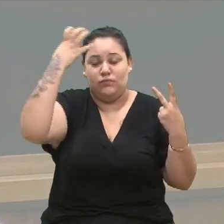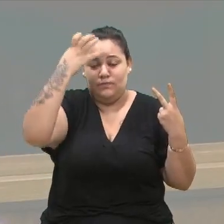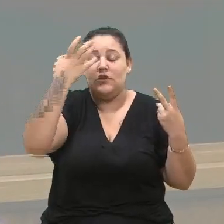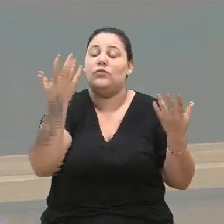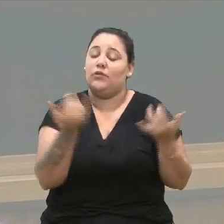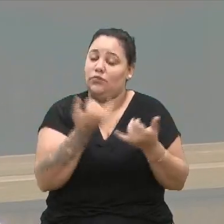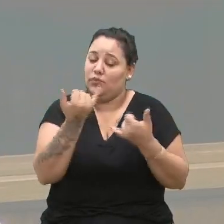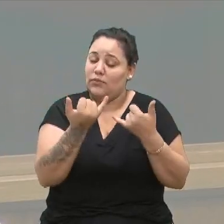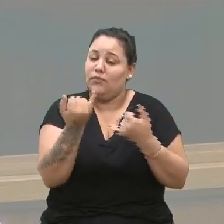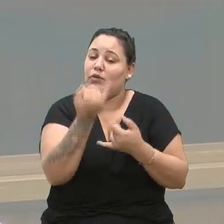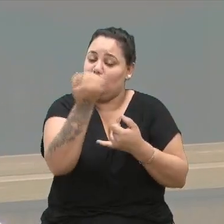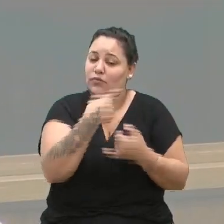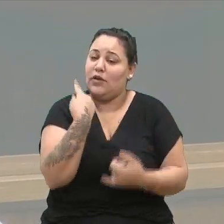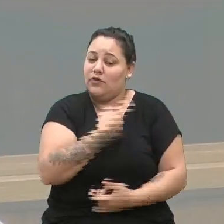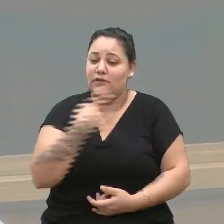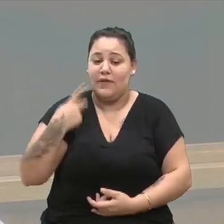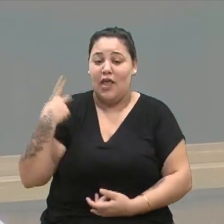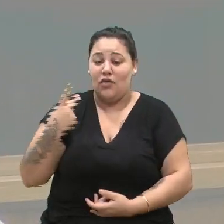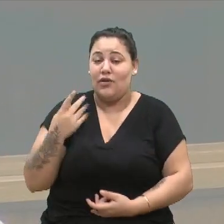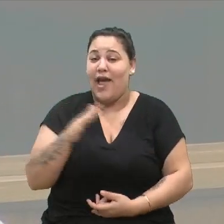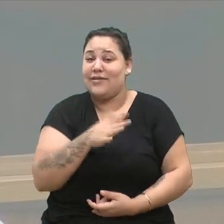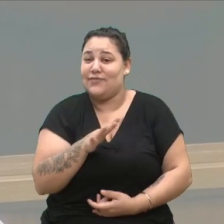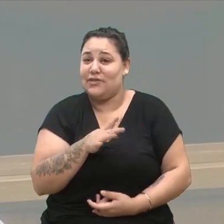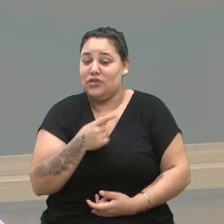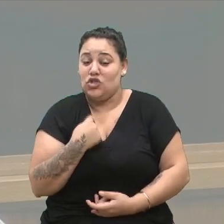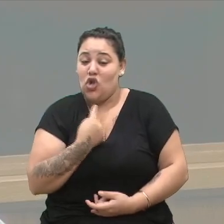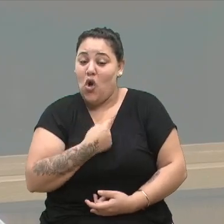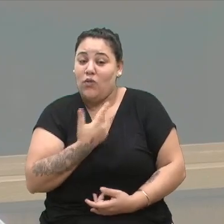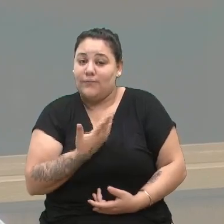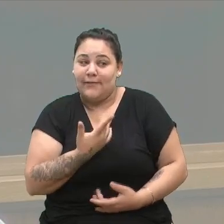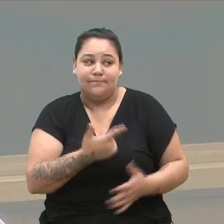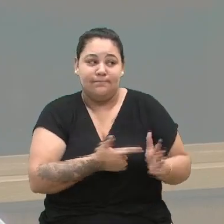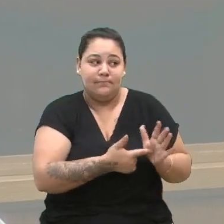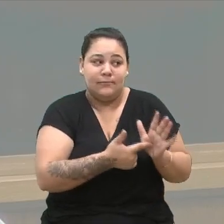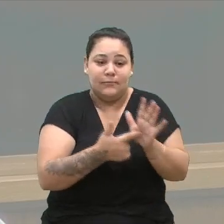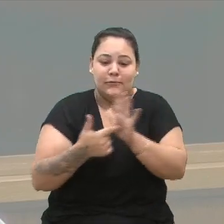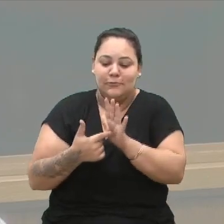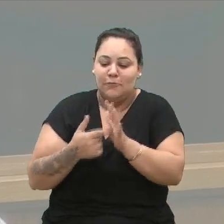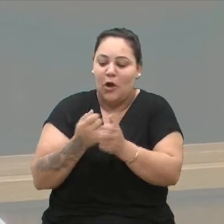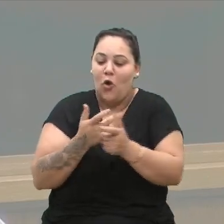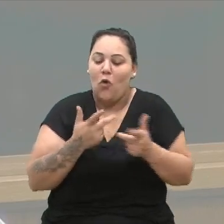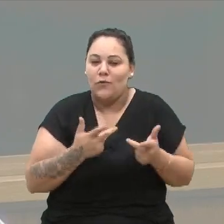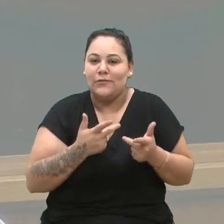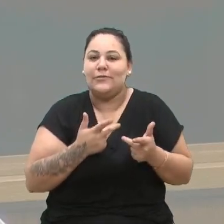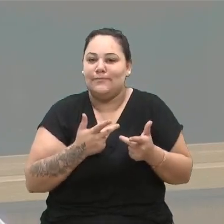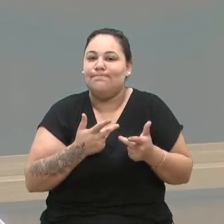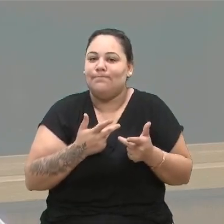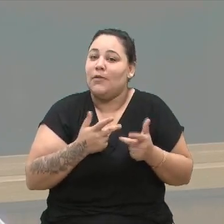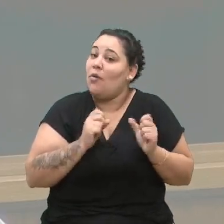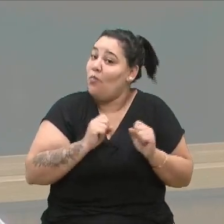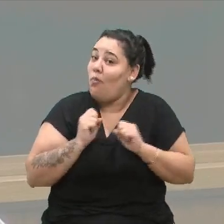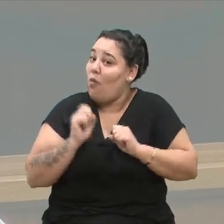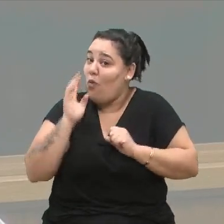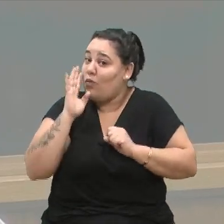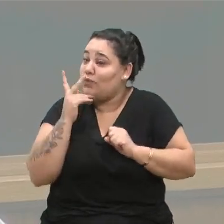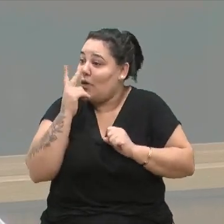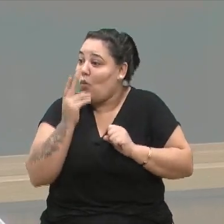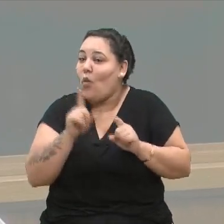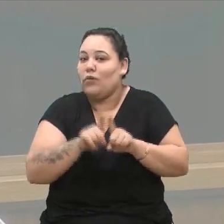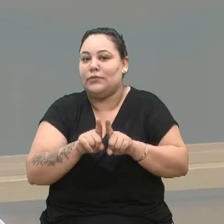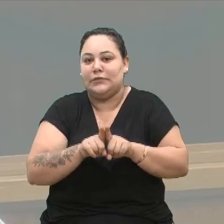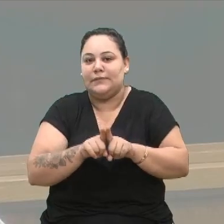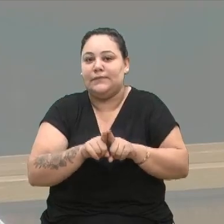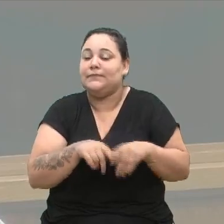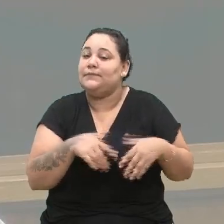muitas vezes podemos estar expostos a situações semelhantes. Então, era